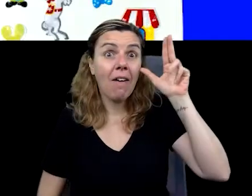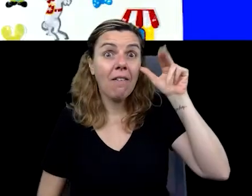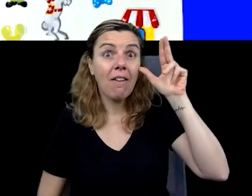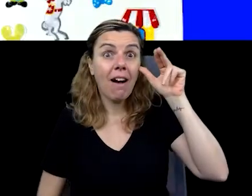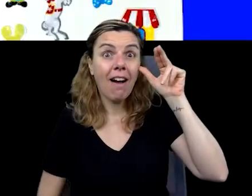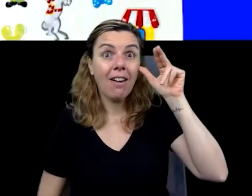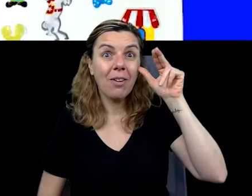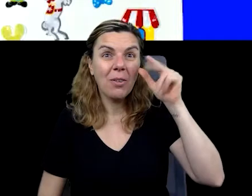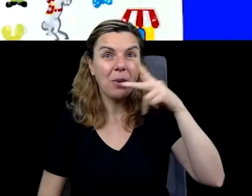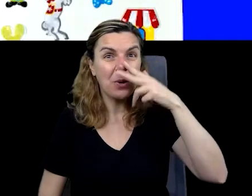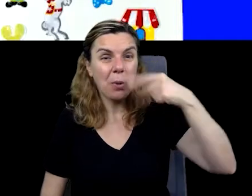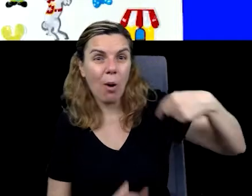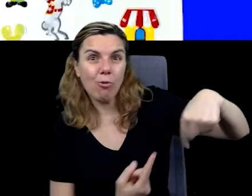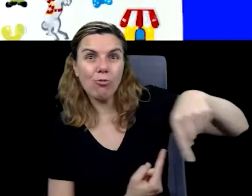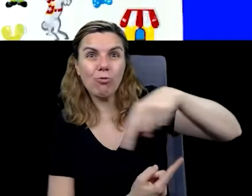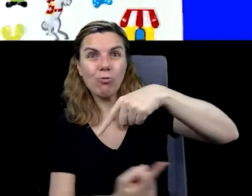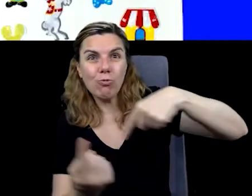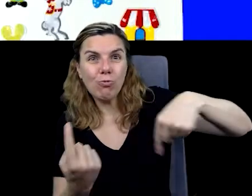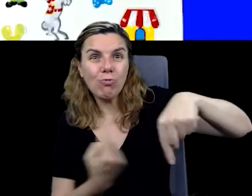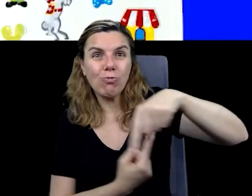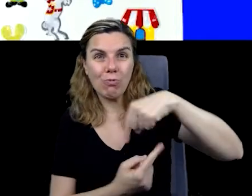de carrossel?